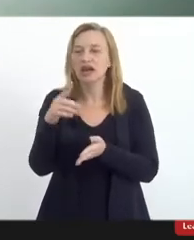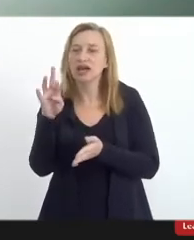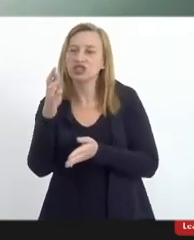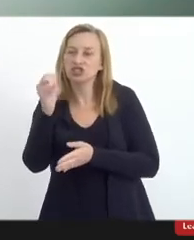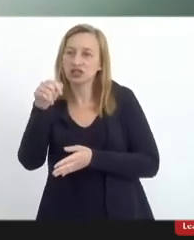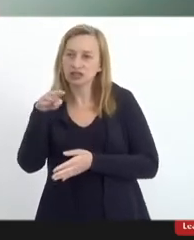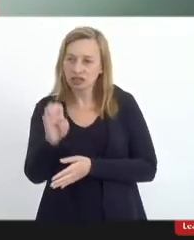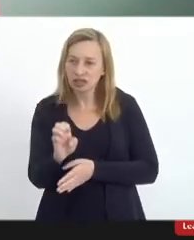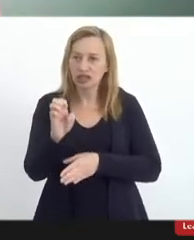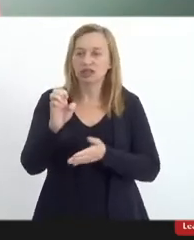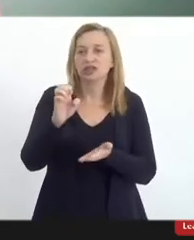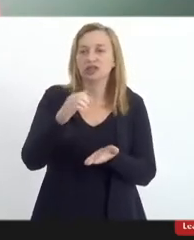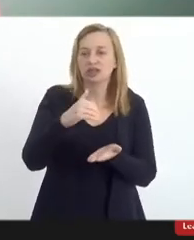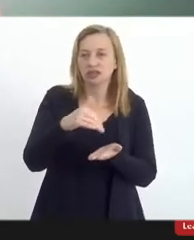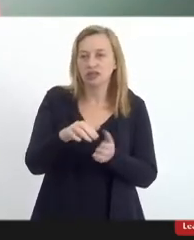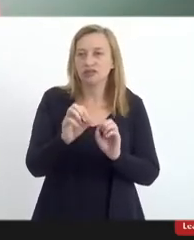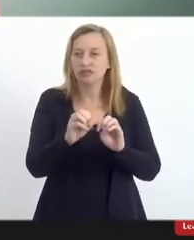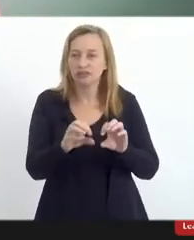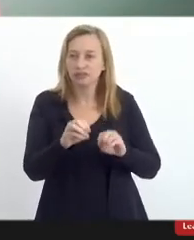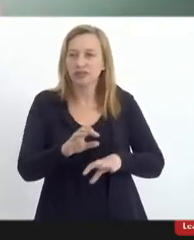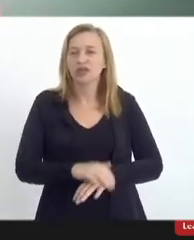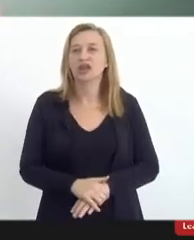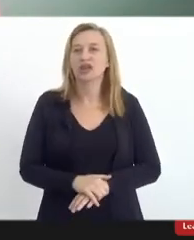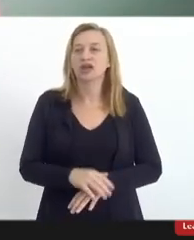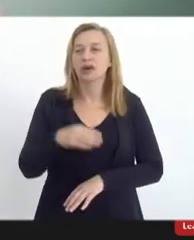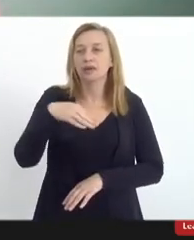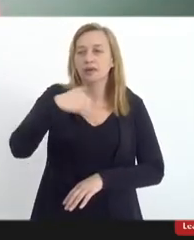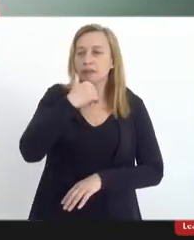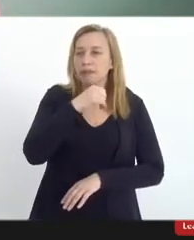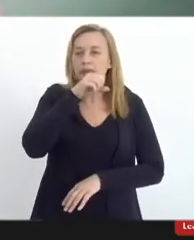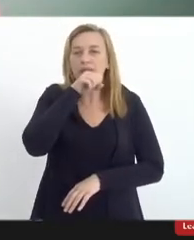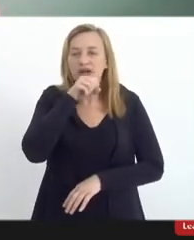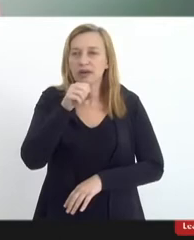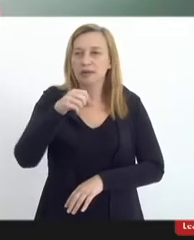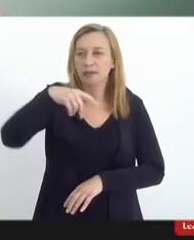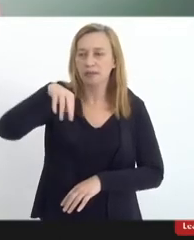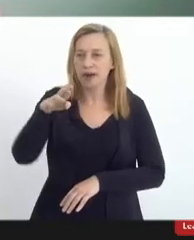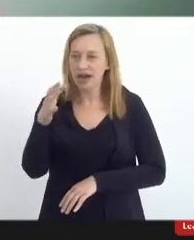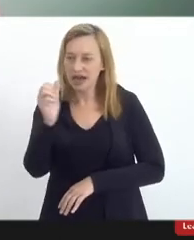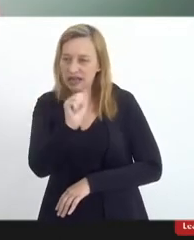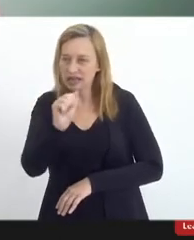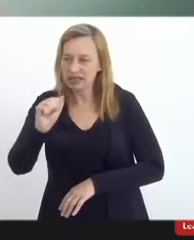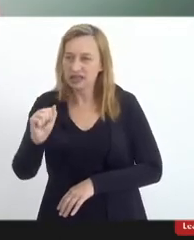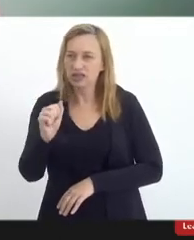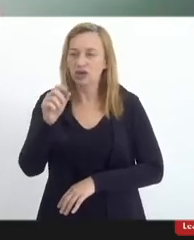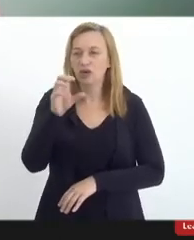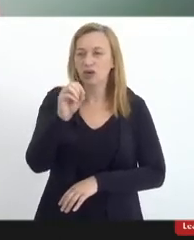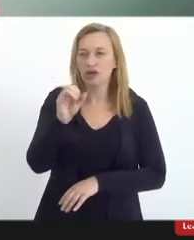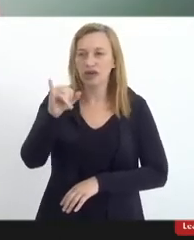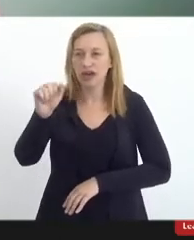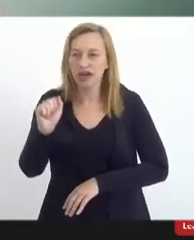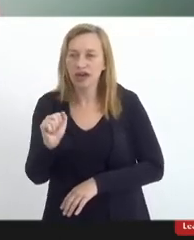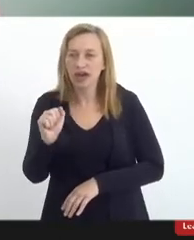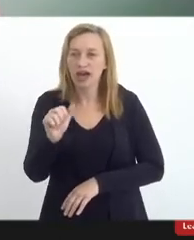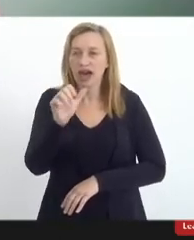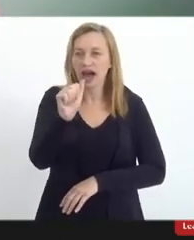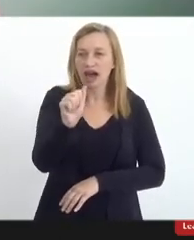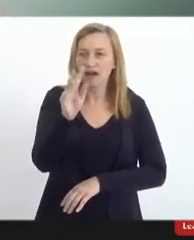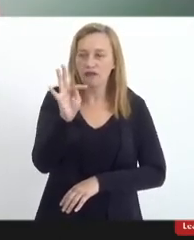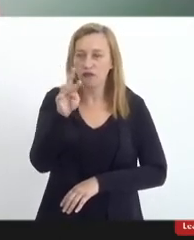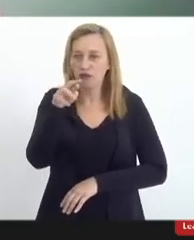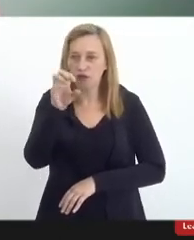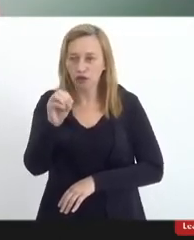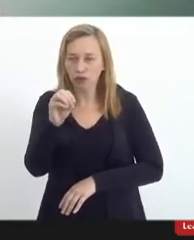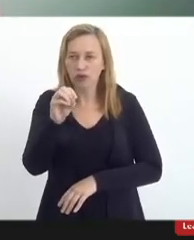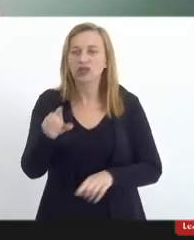Educação, da excelentíssima senhora mãe Márcia de Oiá, membro da Associação Afro-Sacoa e